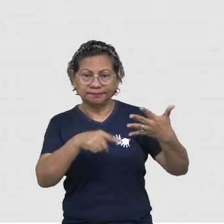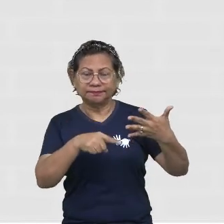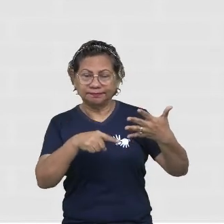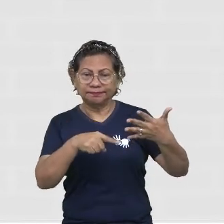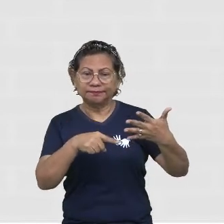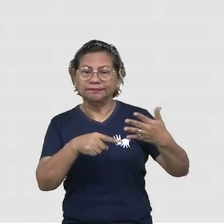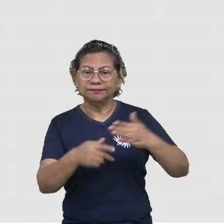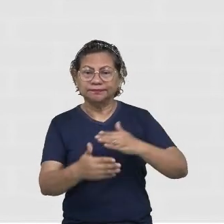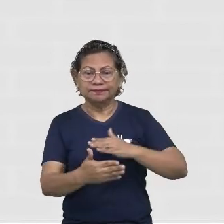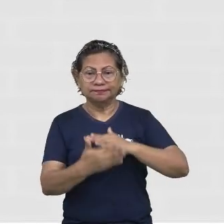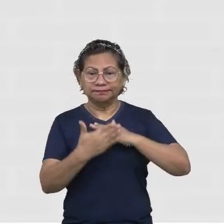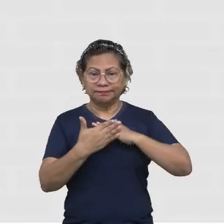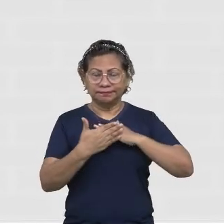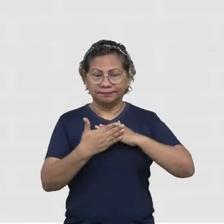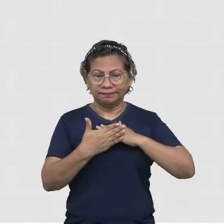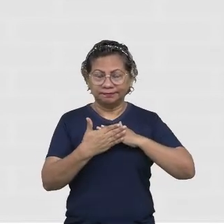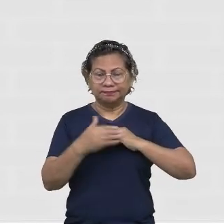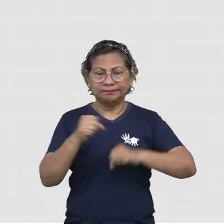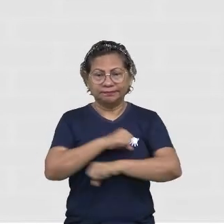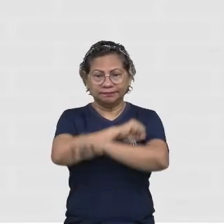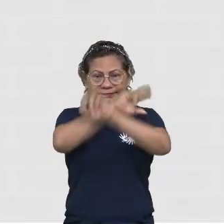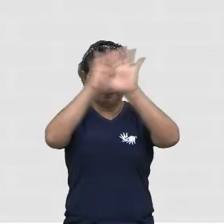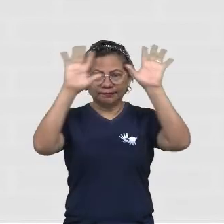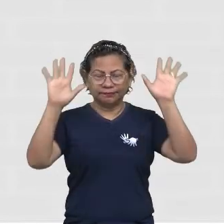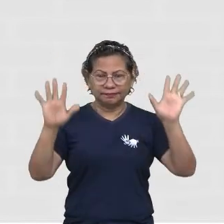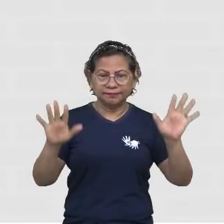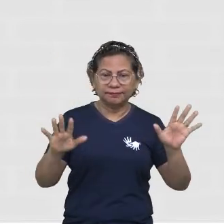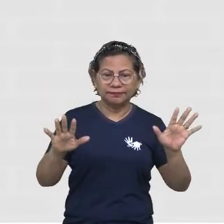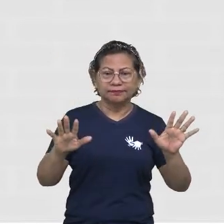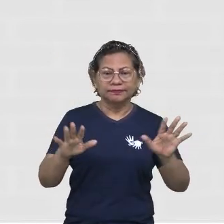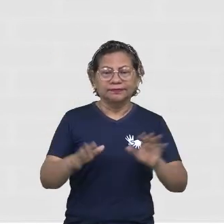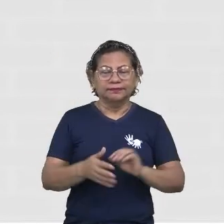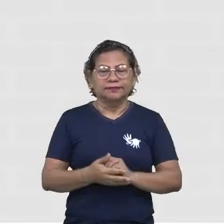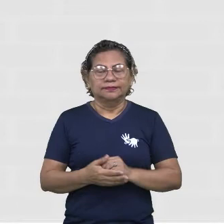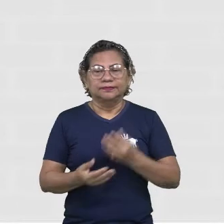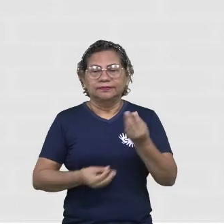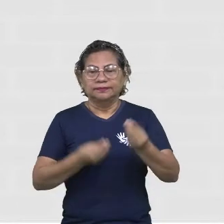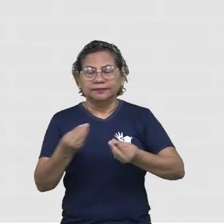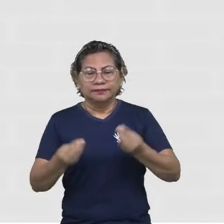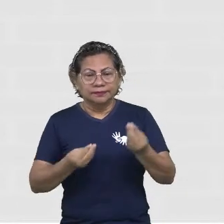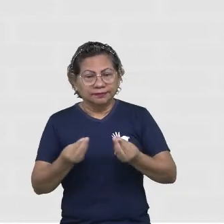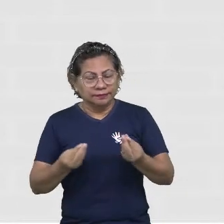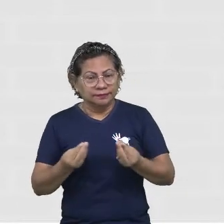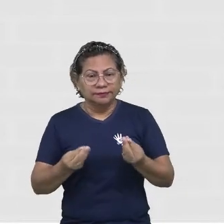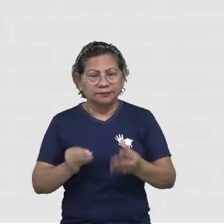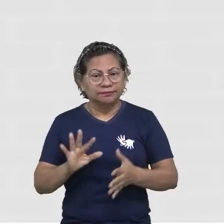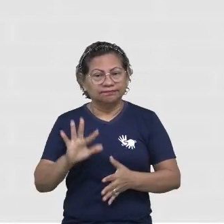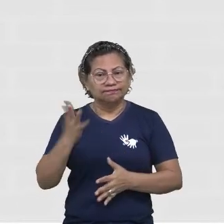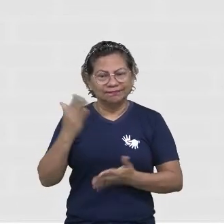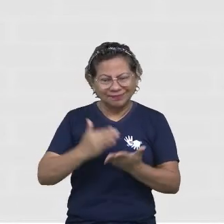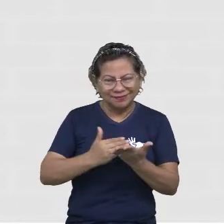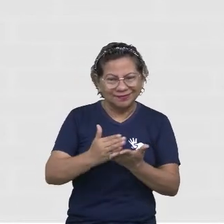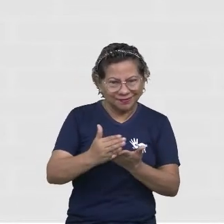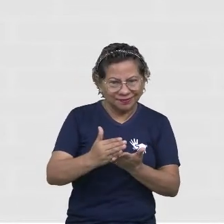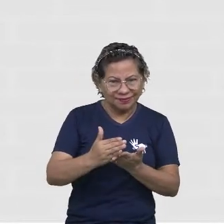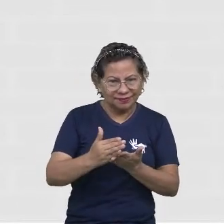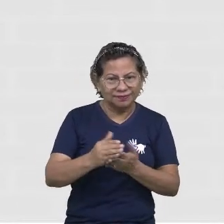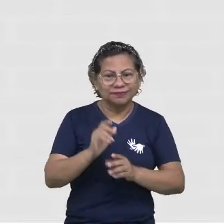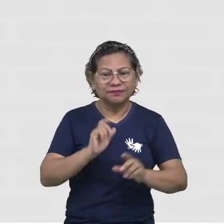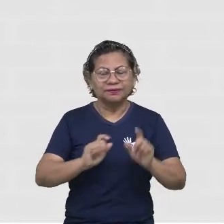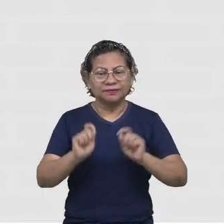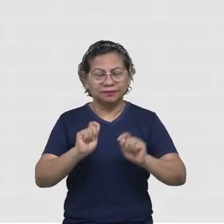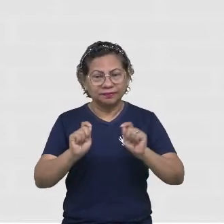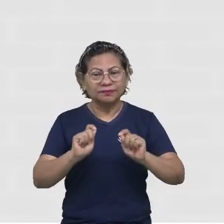a elaborar, a clarear, a ver com outros olhos, aquilo que nós falamos no começo? Atirar